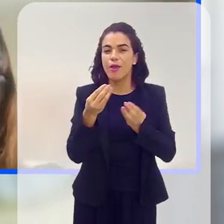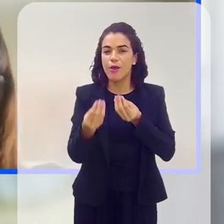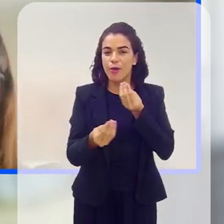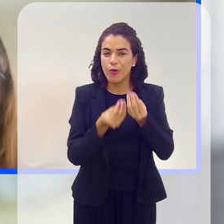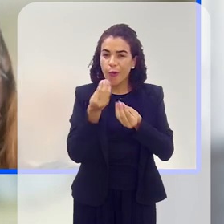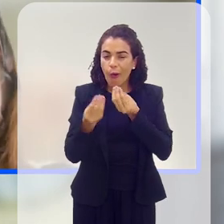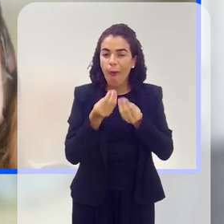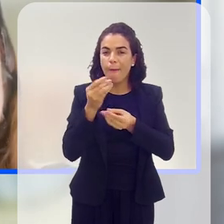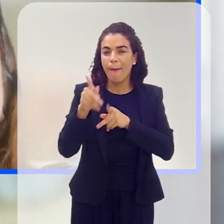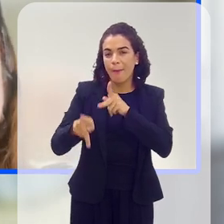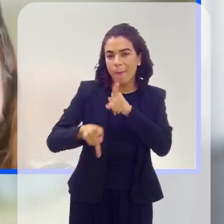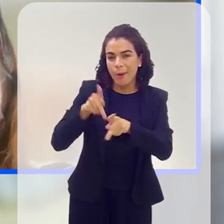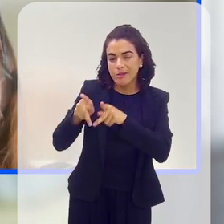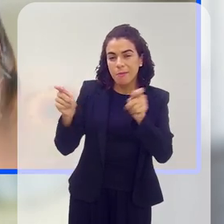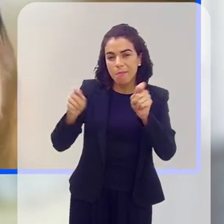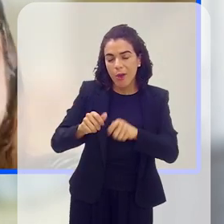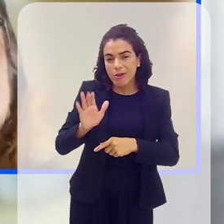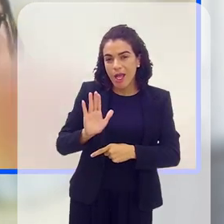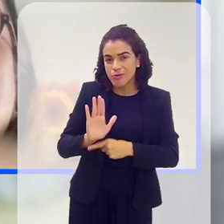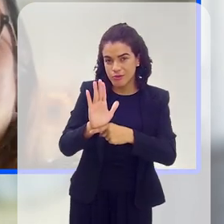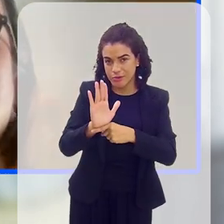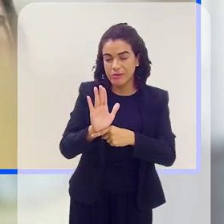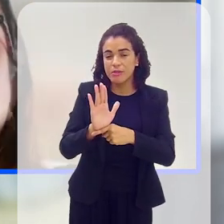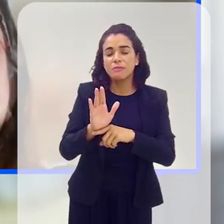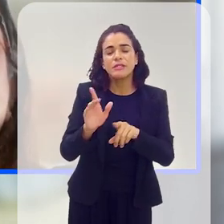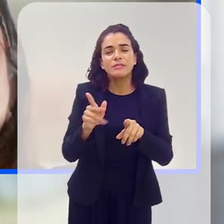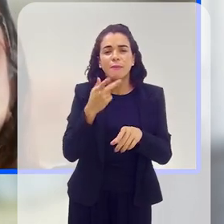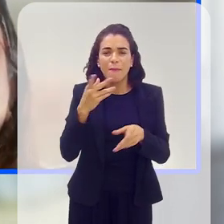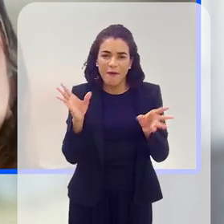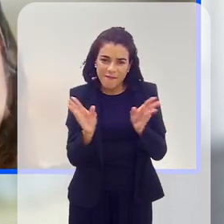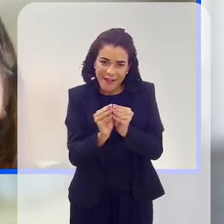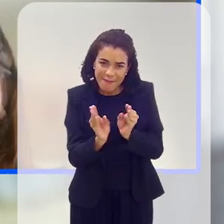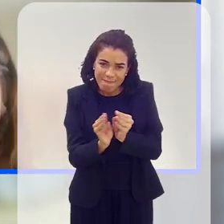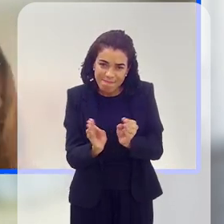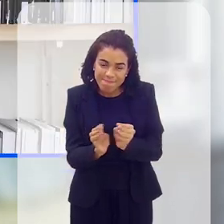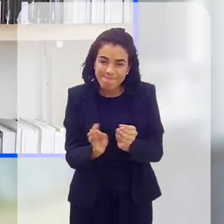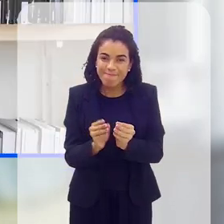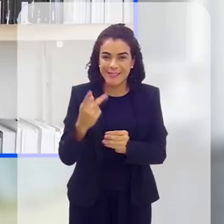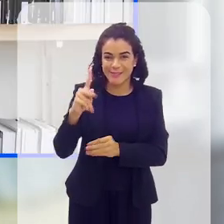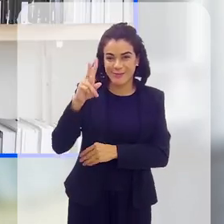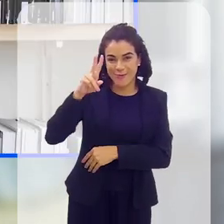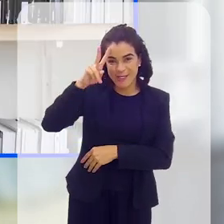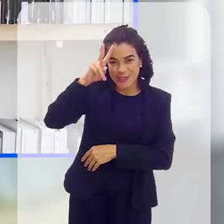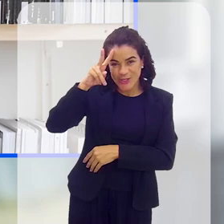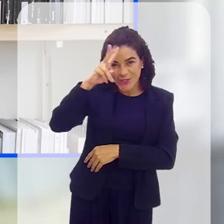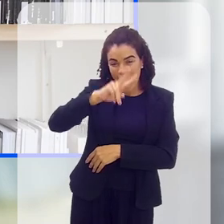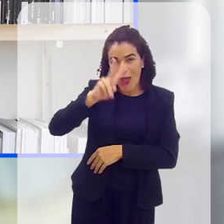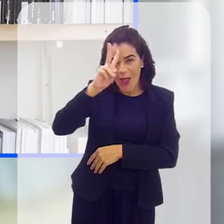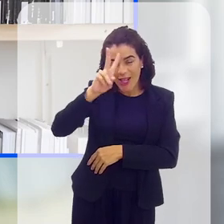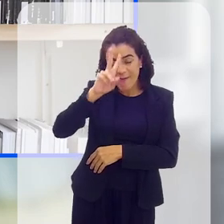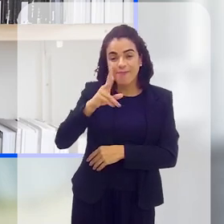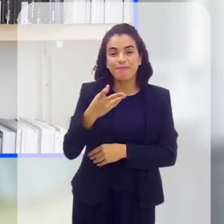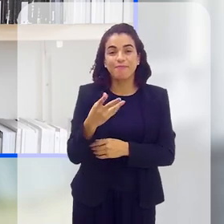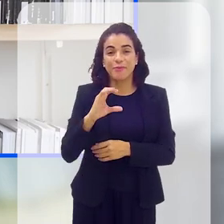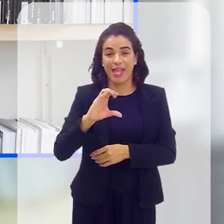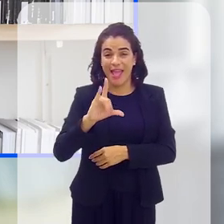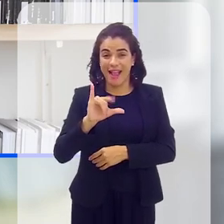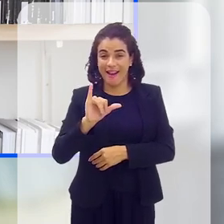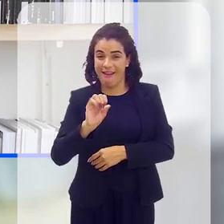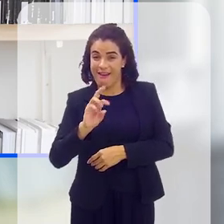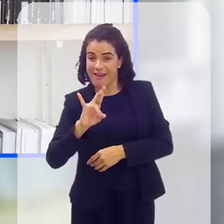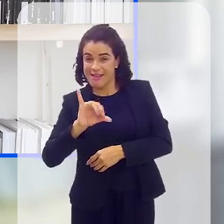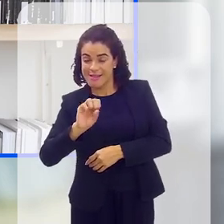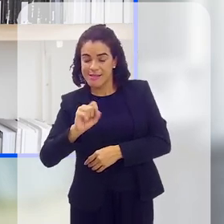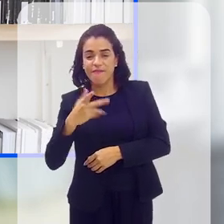o poder público pode ajudar. Mas eu queria que você falasse um pouquinho também da sua história. Porque a Clarissa falou que quando estava na